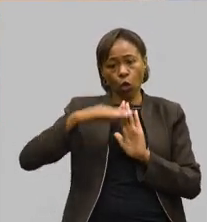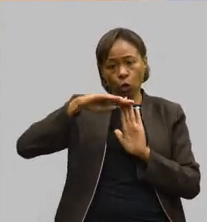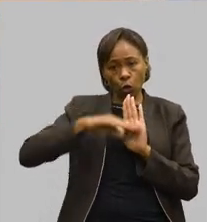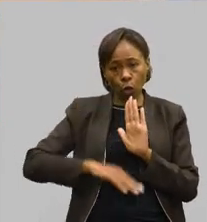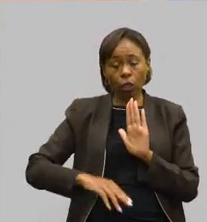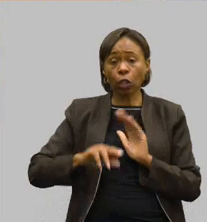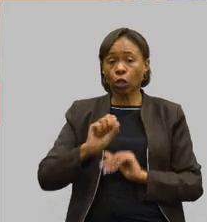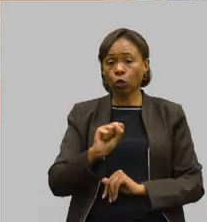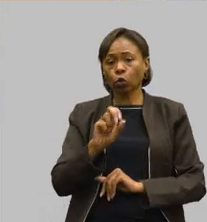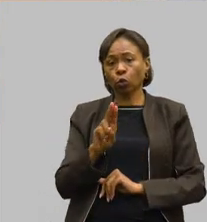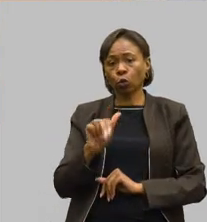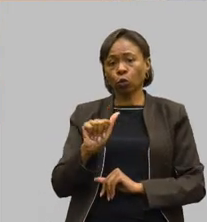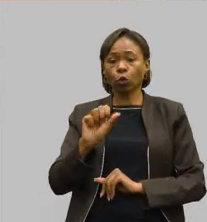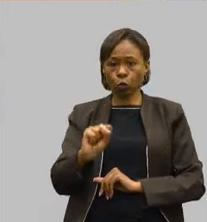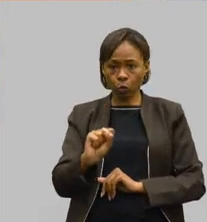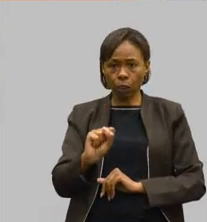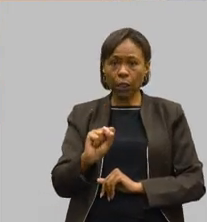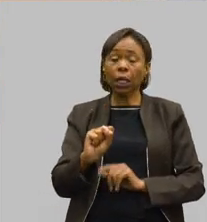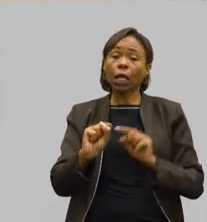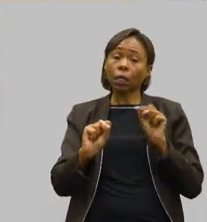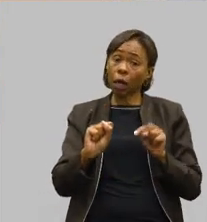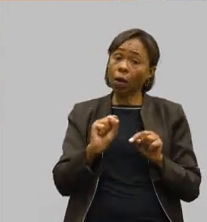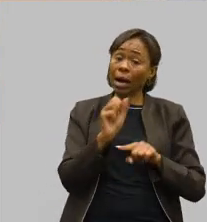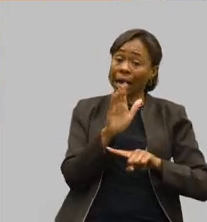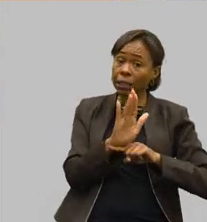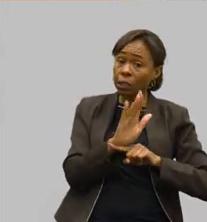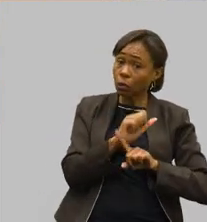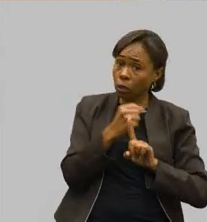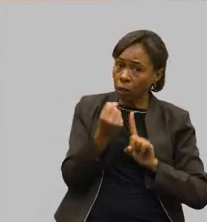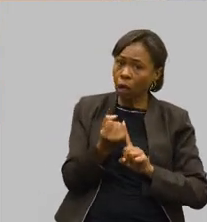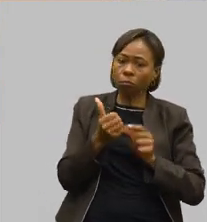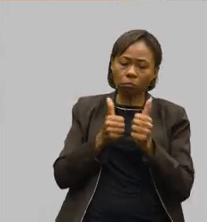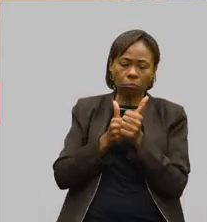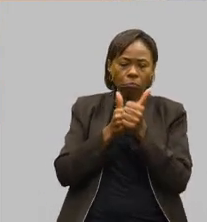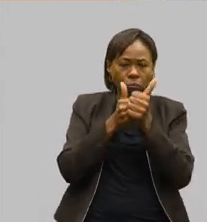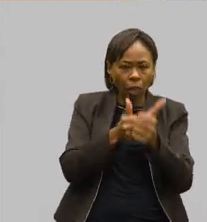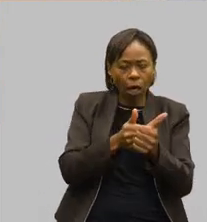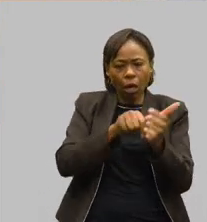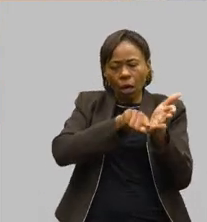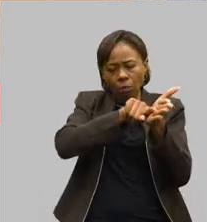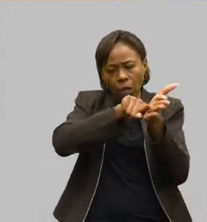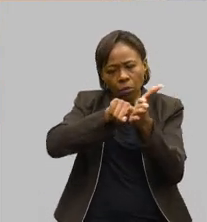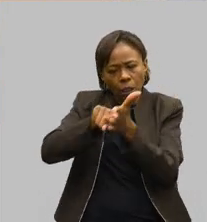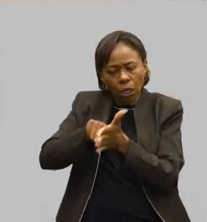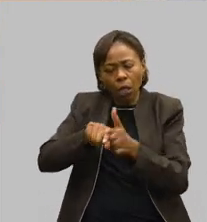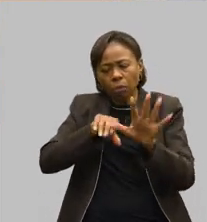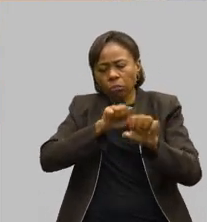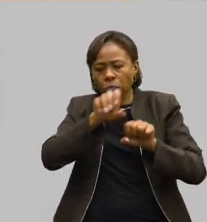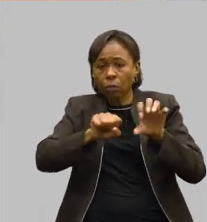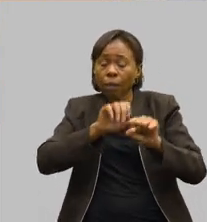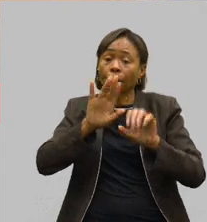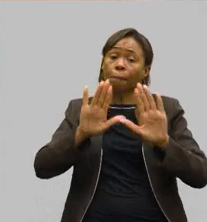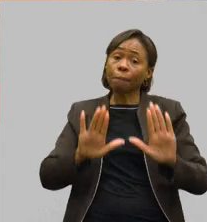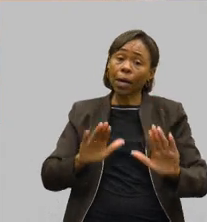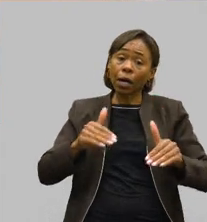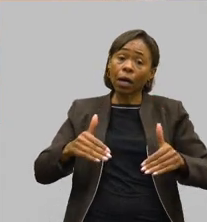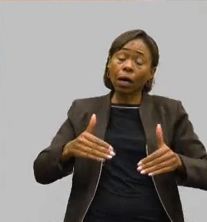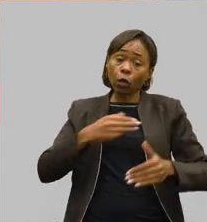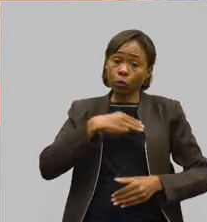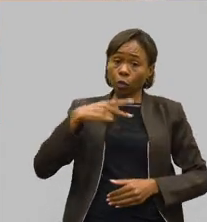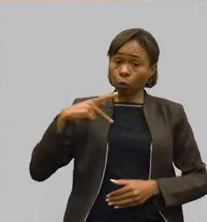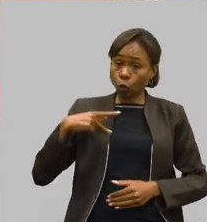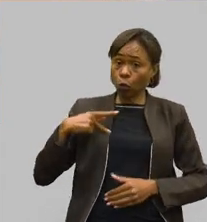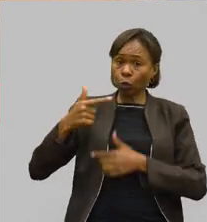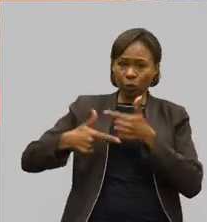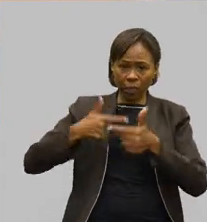SUAS. Então, a assistência social, ela faz esse acompanhamento, ela faz esse levantamento, mas, por determinação do Ministério Público do Trabalho